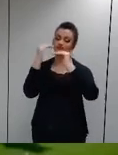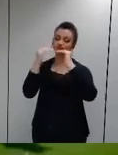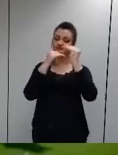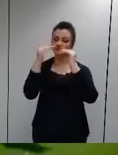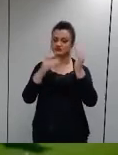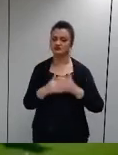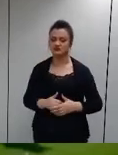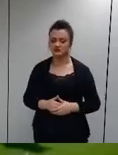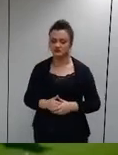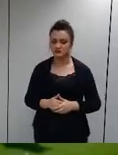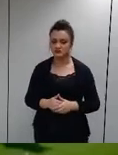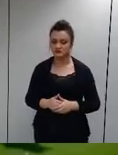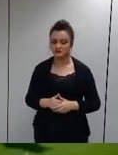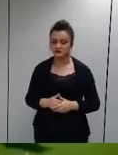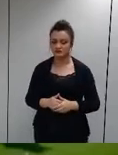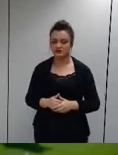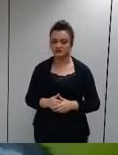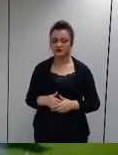apresentações,